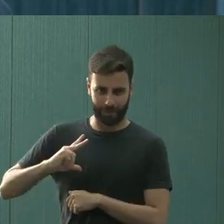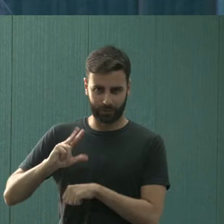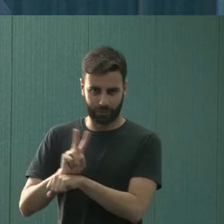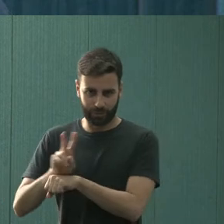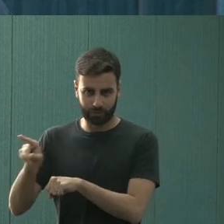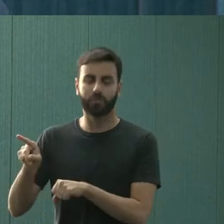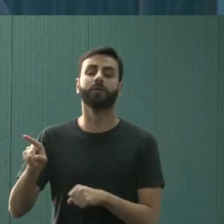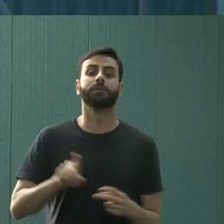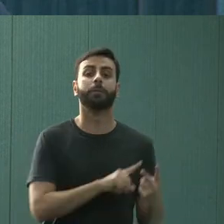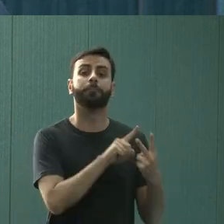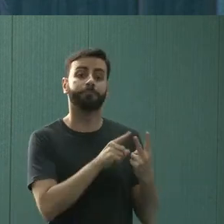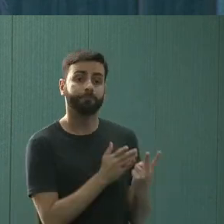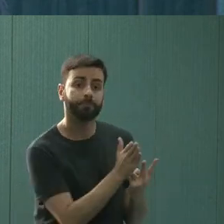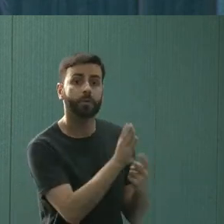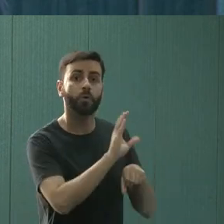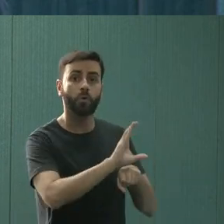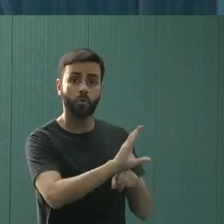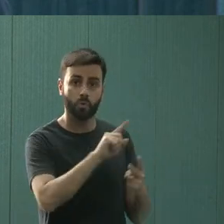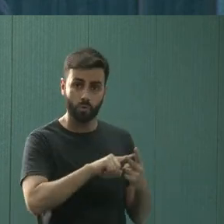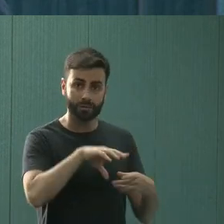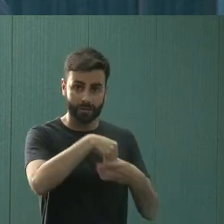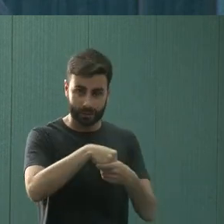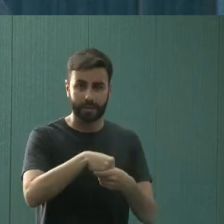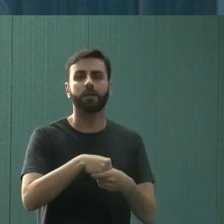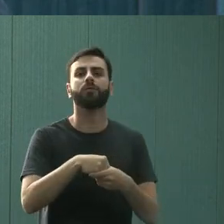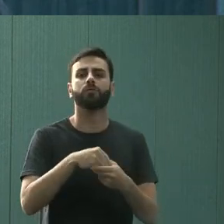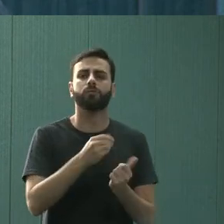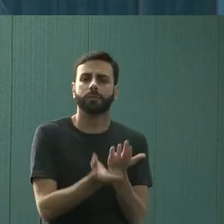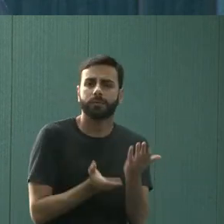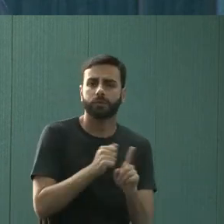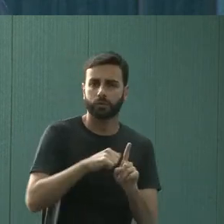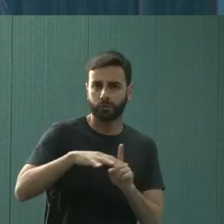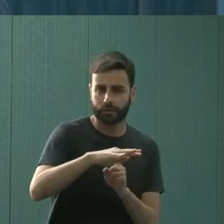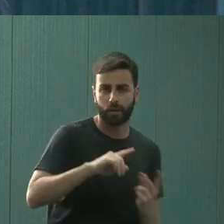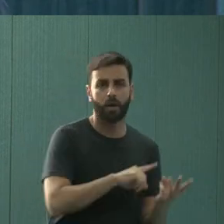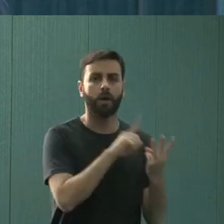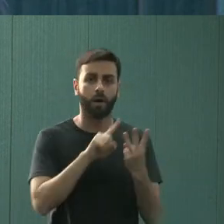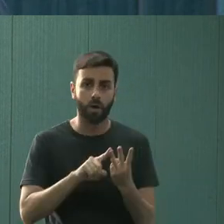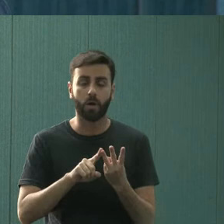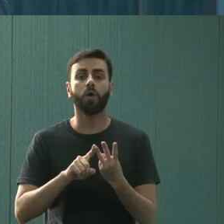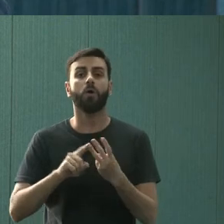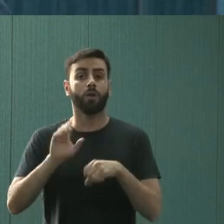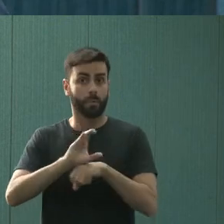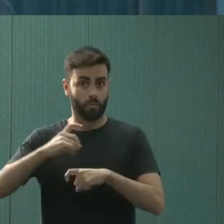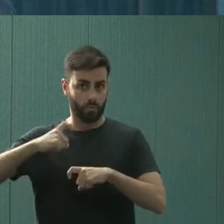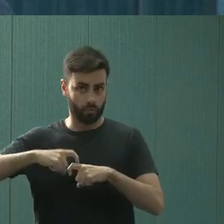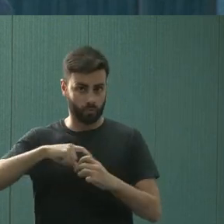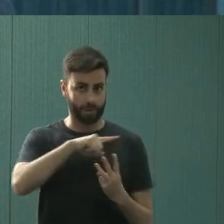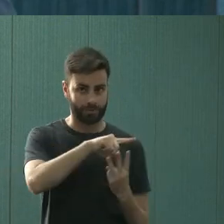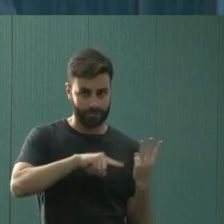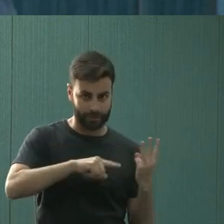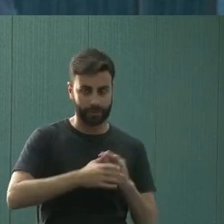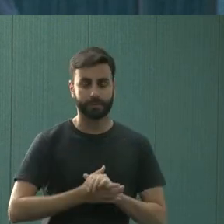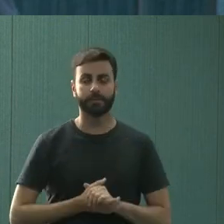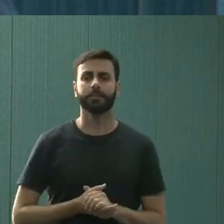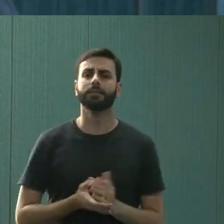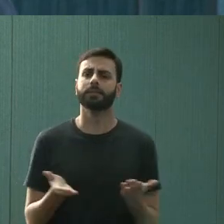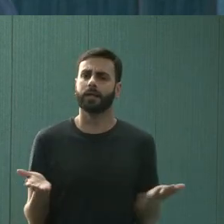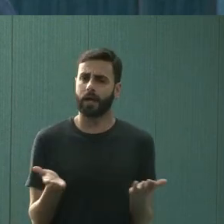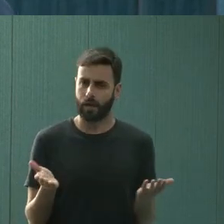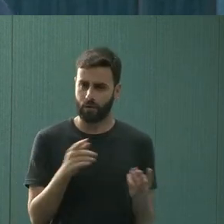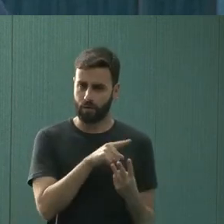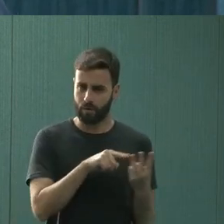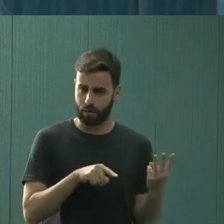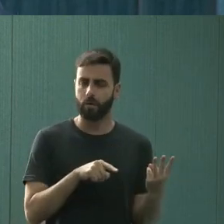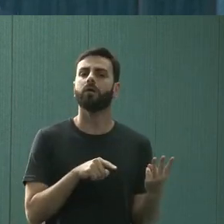Nós temos estagiários do serviço social e da medicina, agora que atende